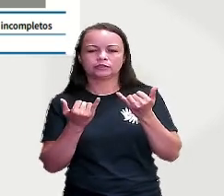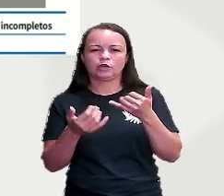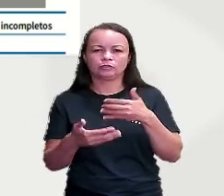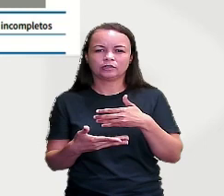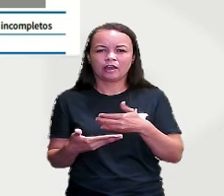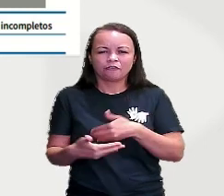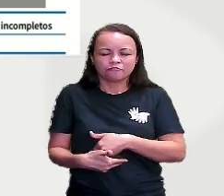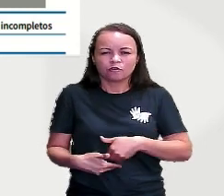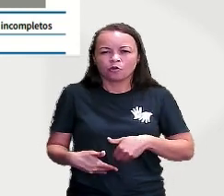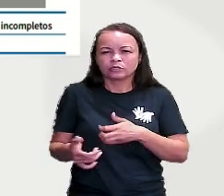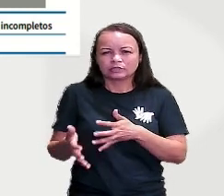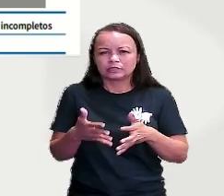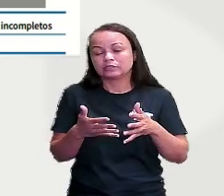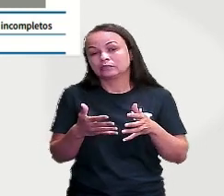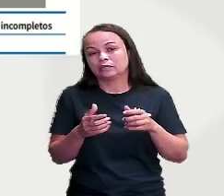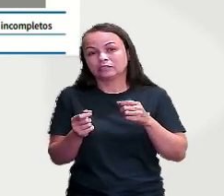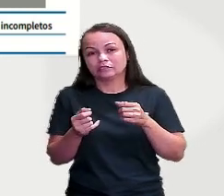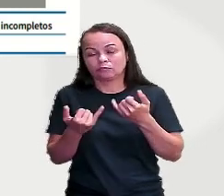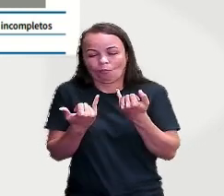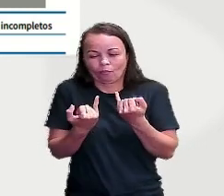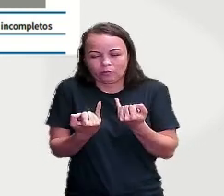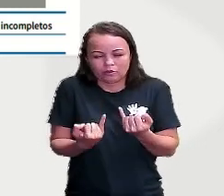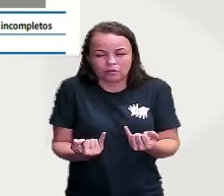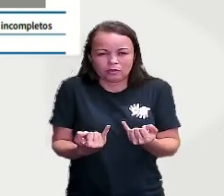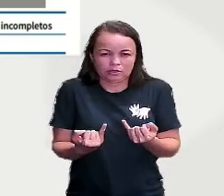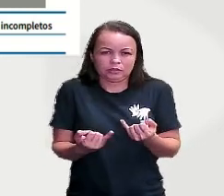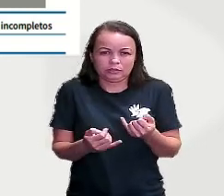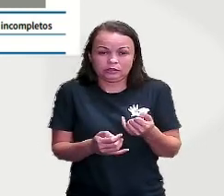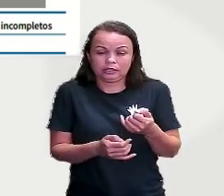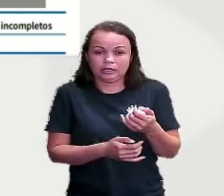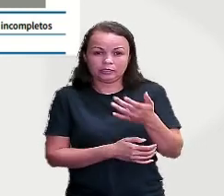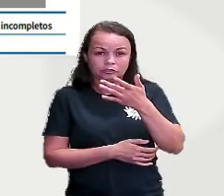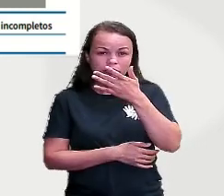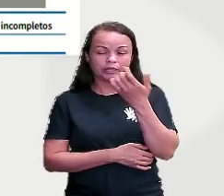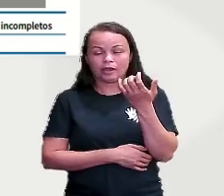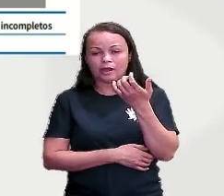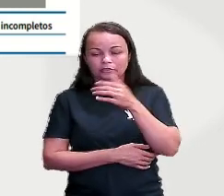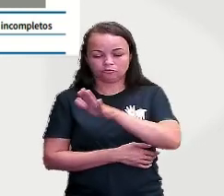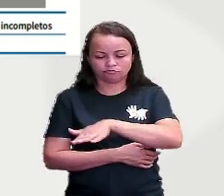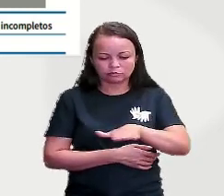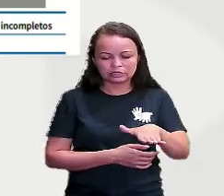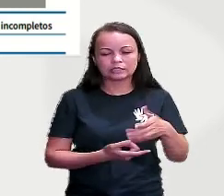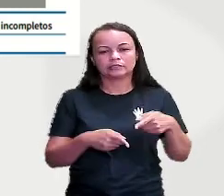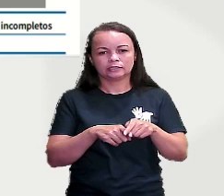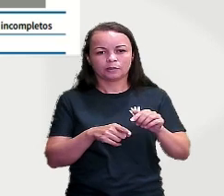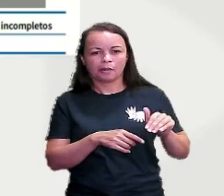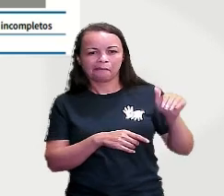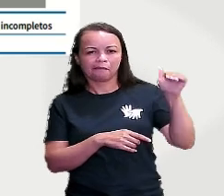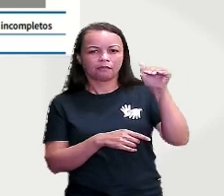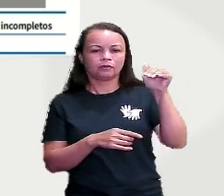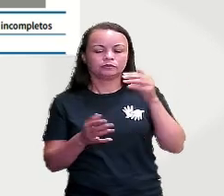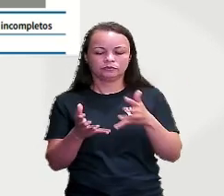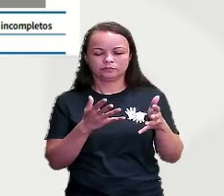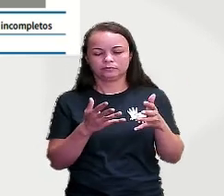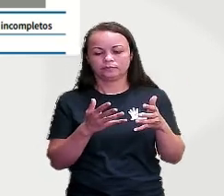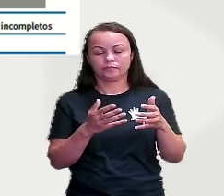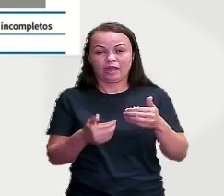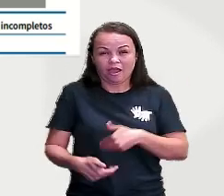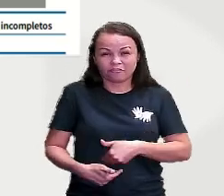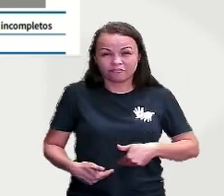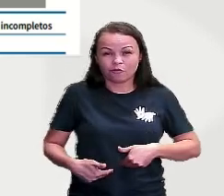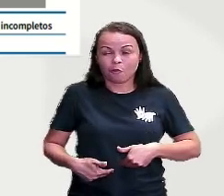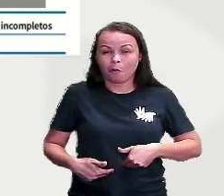devastadoras em adultos e crianças. A fome mata por ano mais pessoas do que a AIDS, a